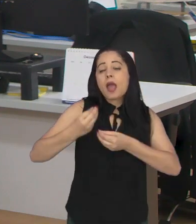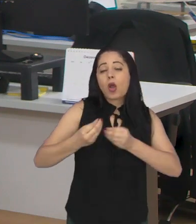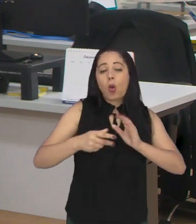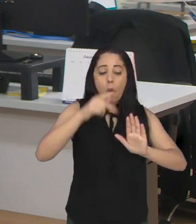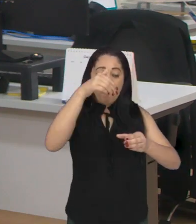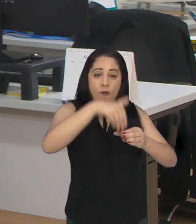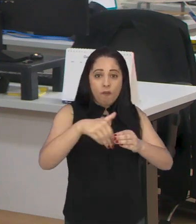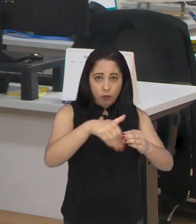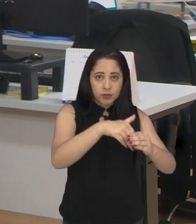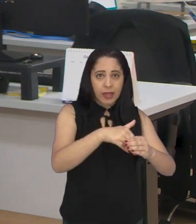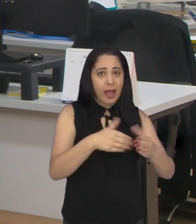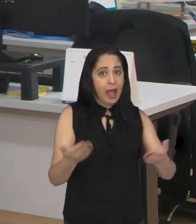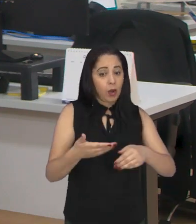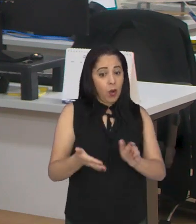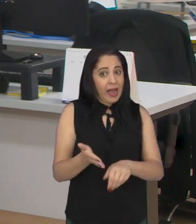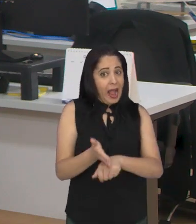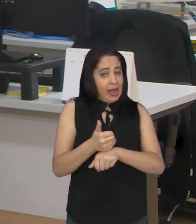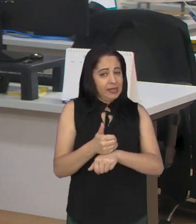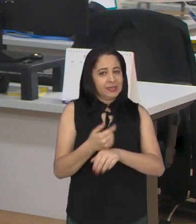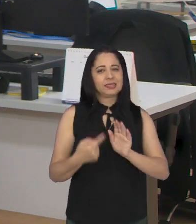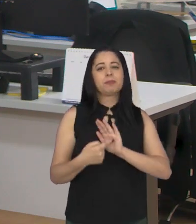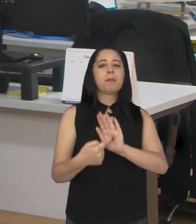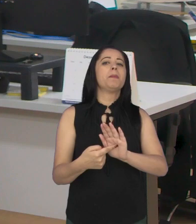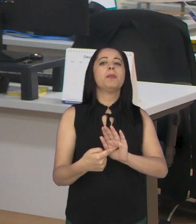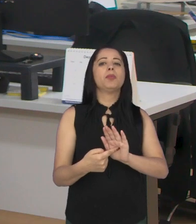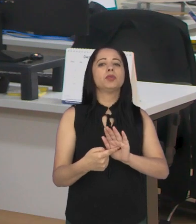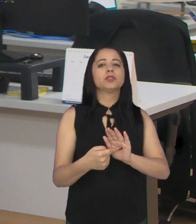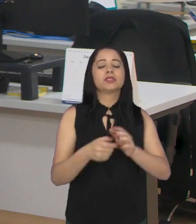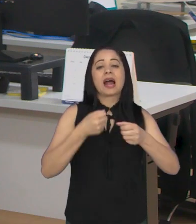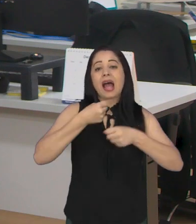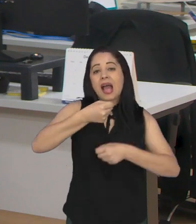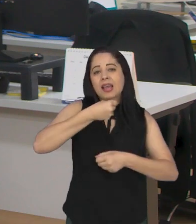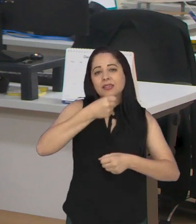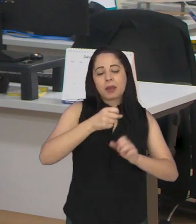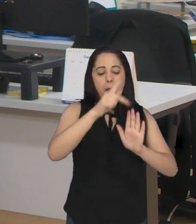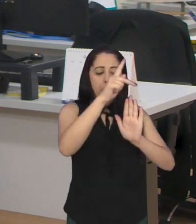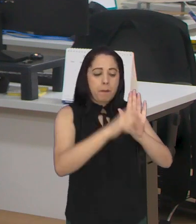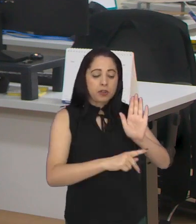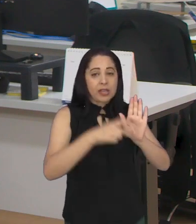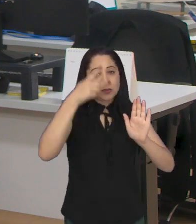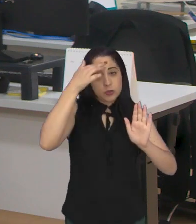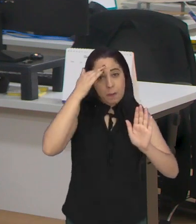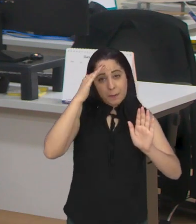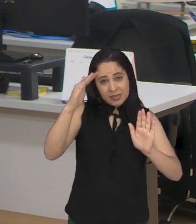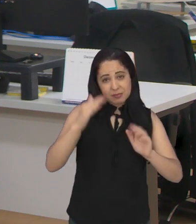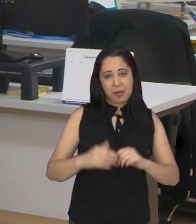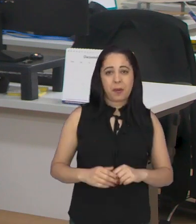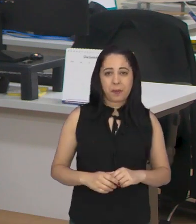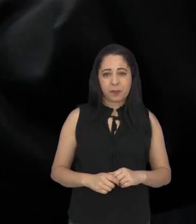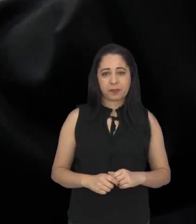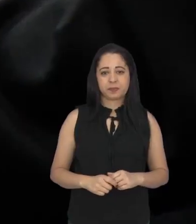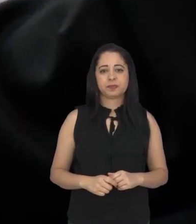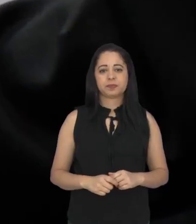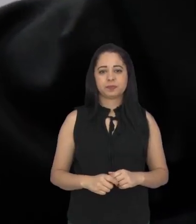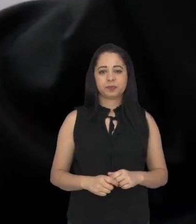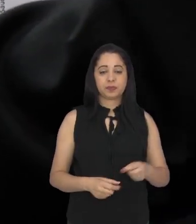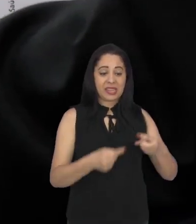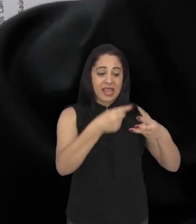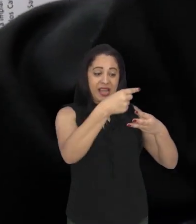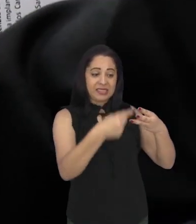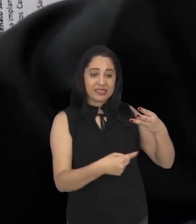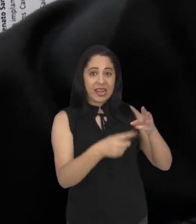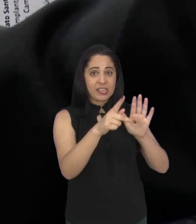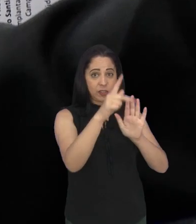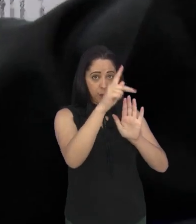pelos vereadores em plenário, a gente preparou uma reportagem com os principais projetos da pauta de votação. Dá só uma olhada. Três